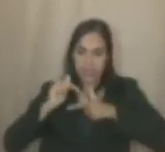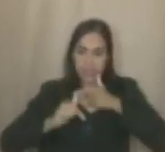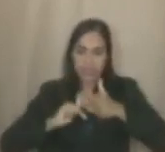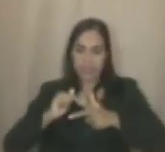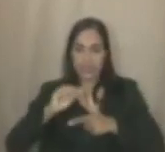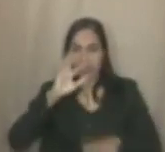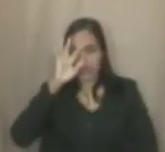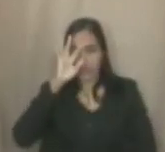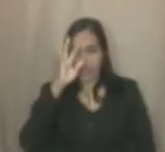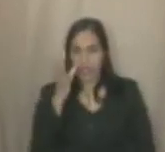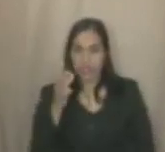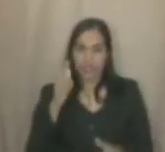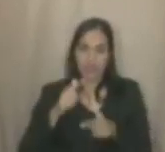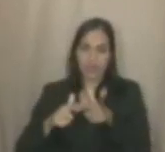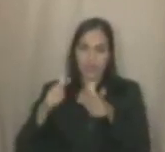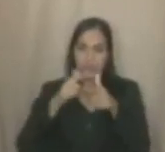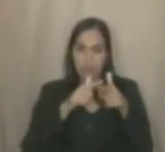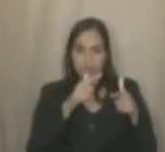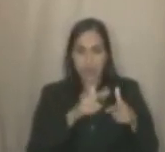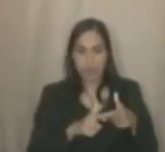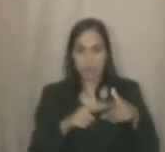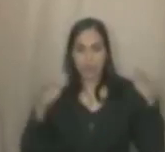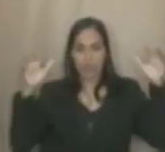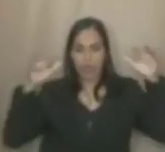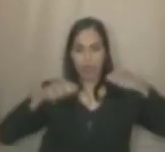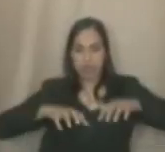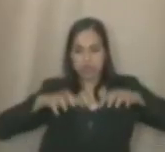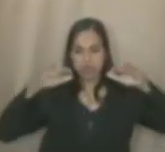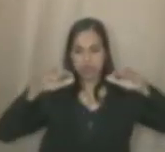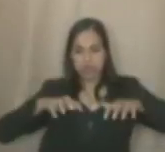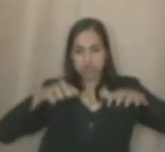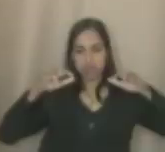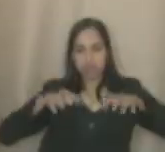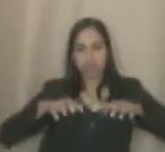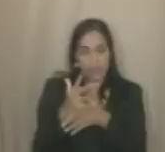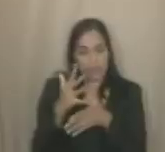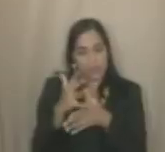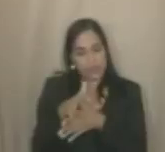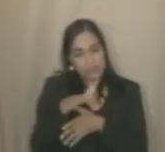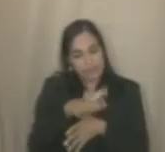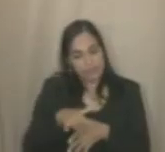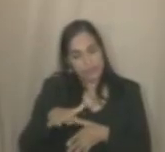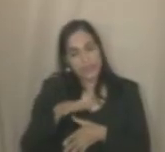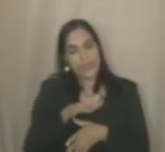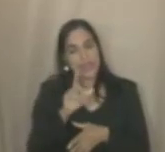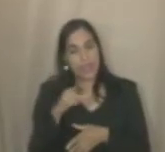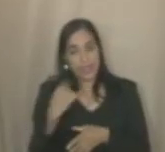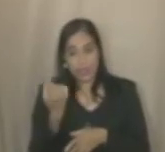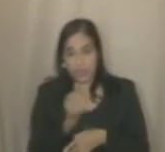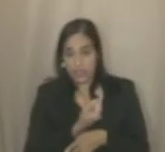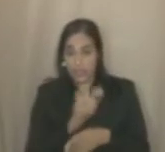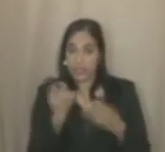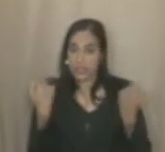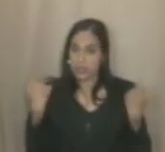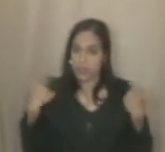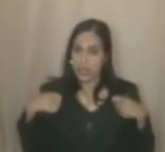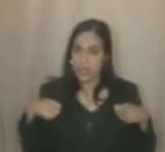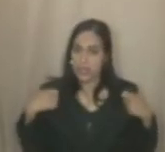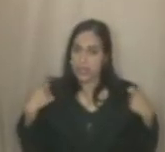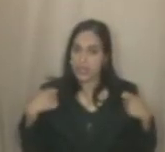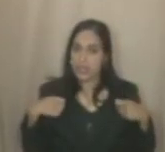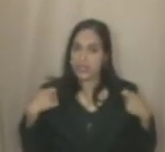resolver o problema do alagamento da zona oeste do Recife. Gente, a gente tem que ter o pé no chão,